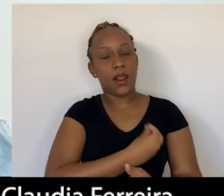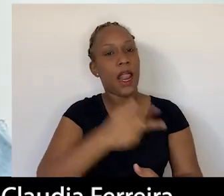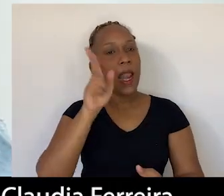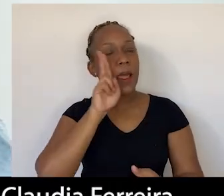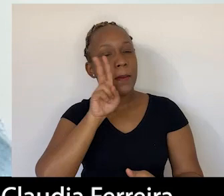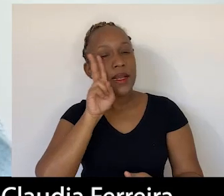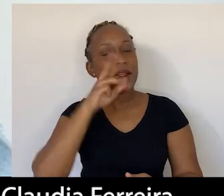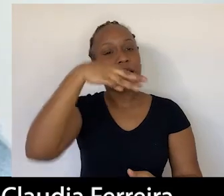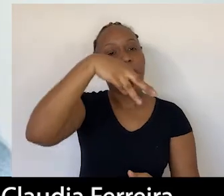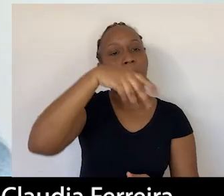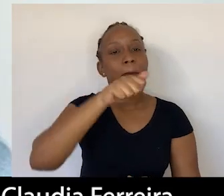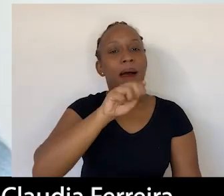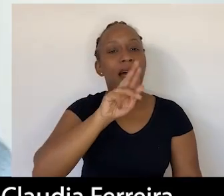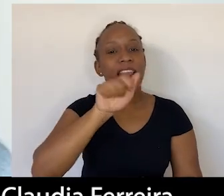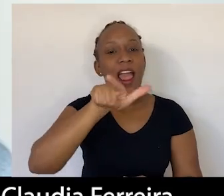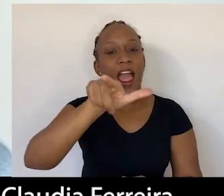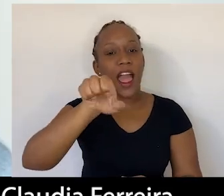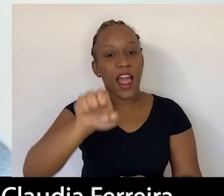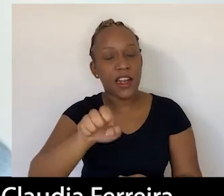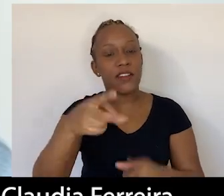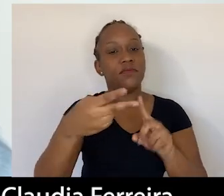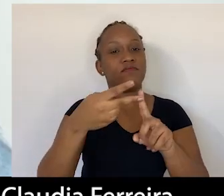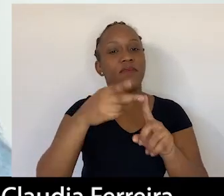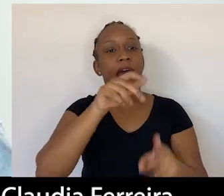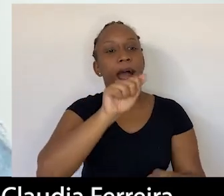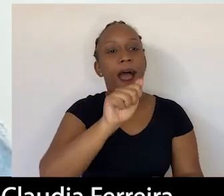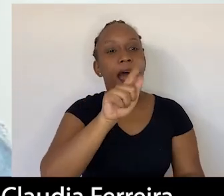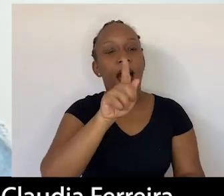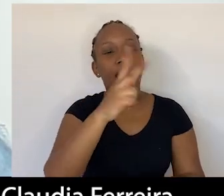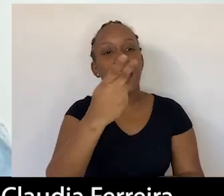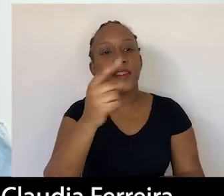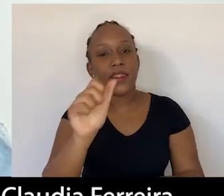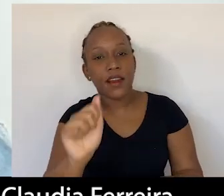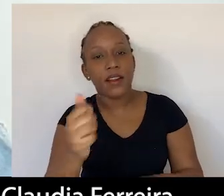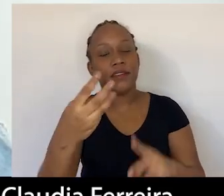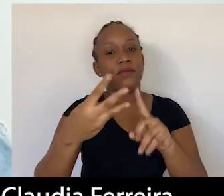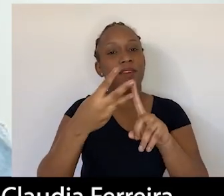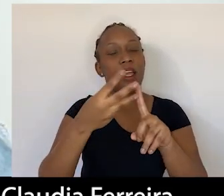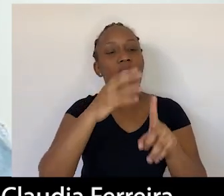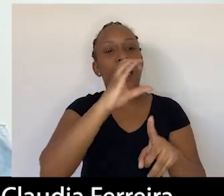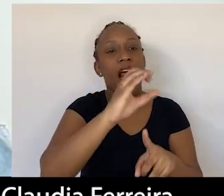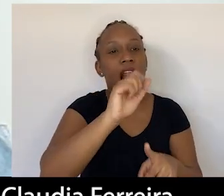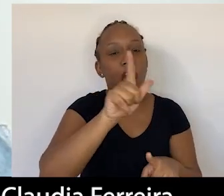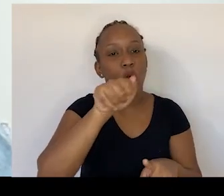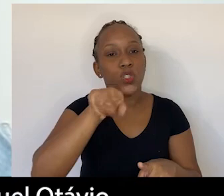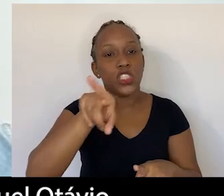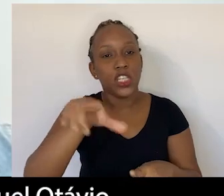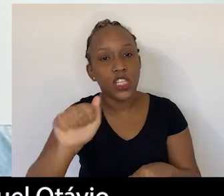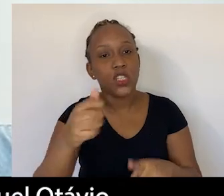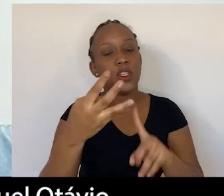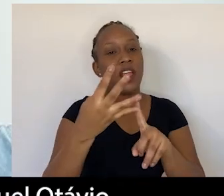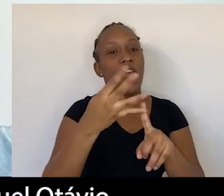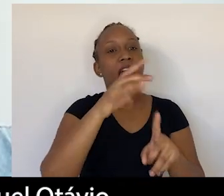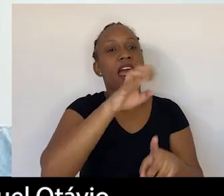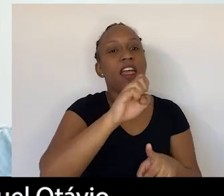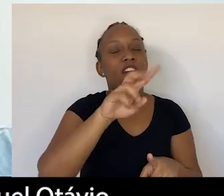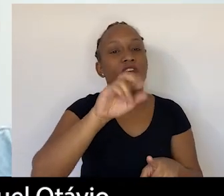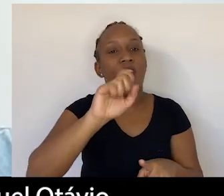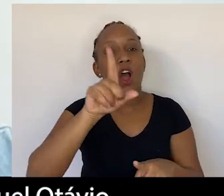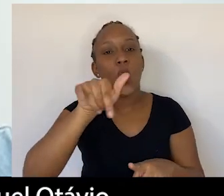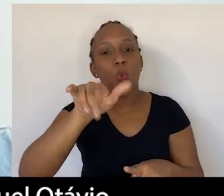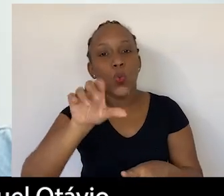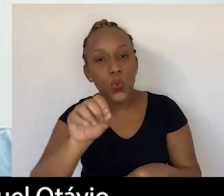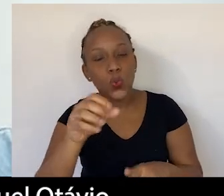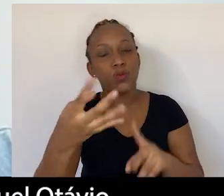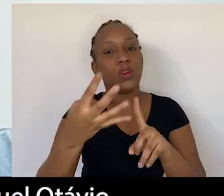Pela memória de Marielle Franco, de Ágata Félix, de Cláudia Ferreira, de Evaldo Santos,